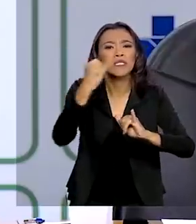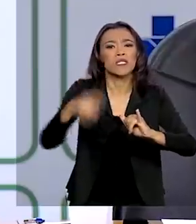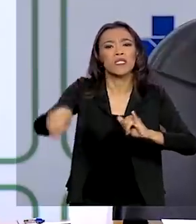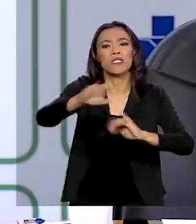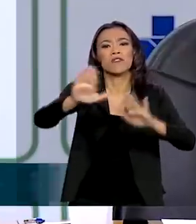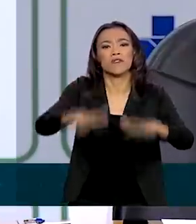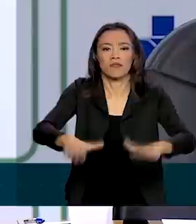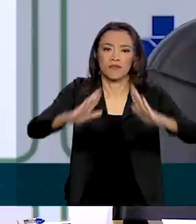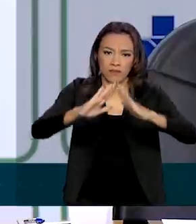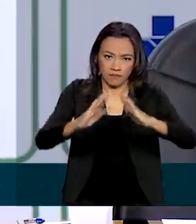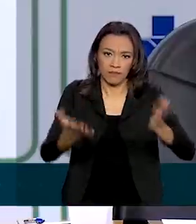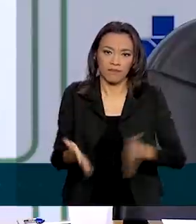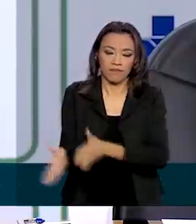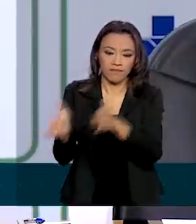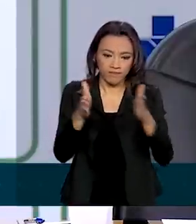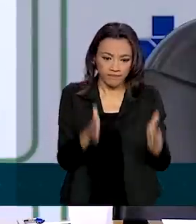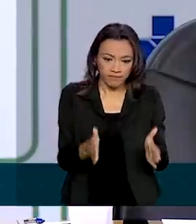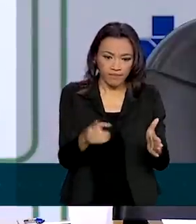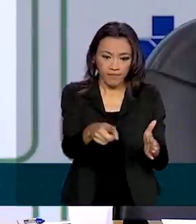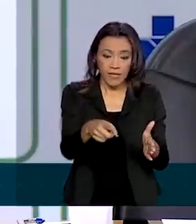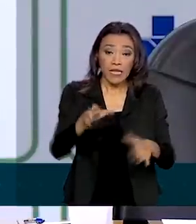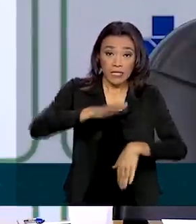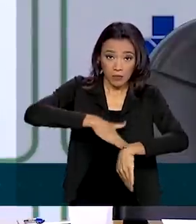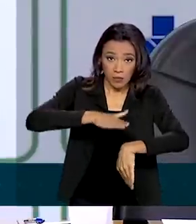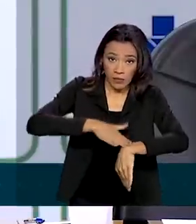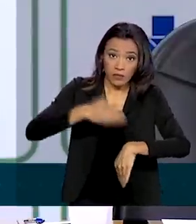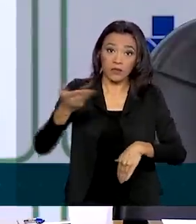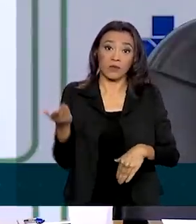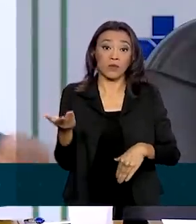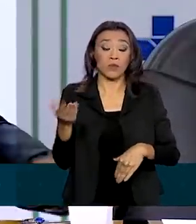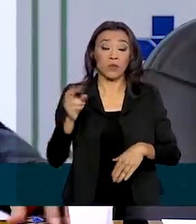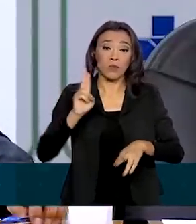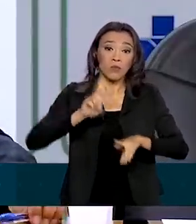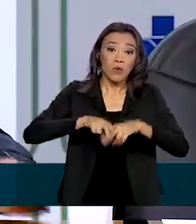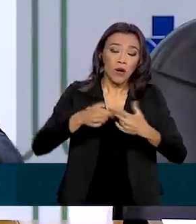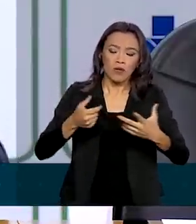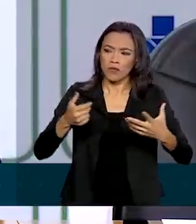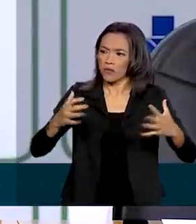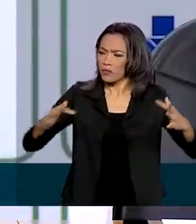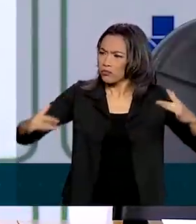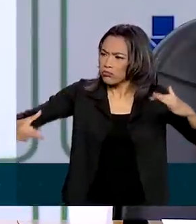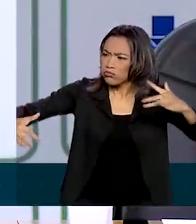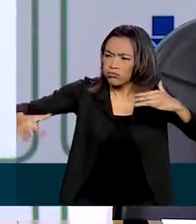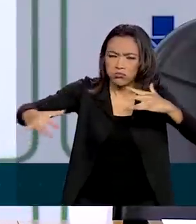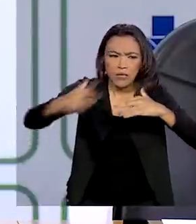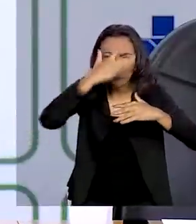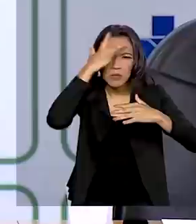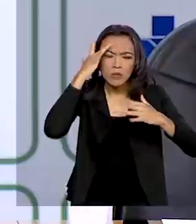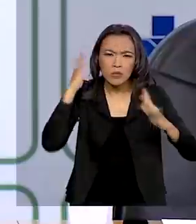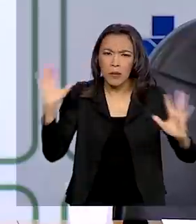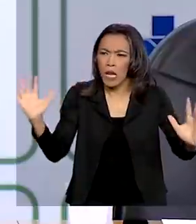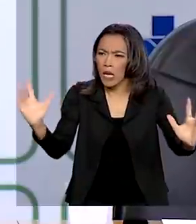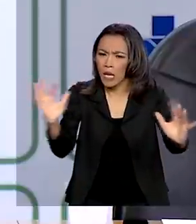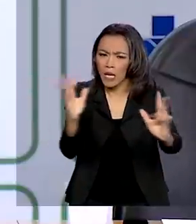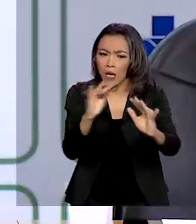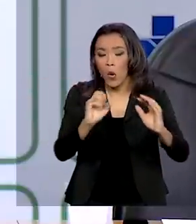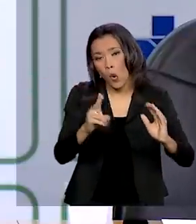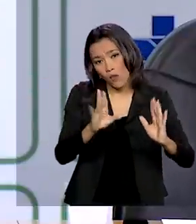momento, é do comportamento coletivo que a gente vai ter um gráfico assim,